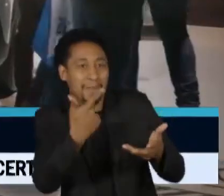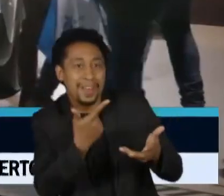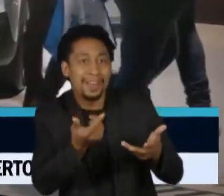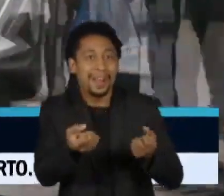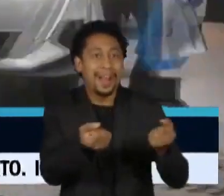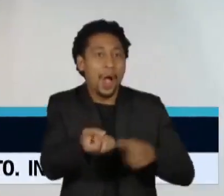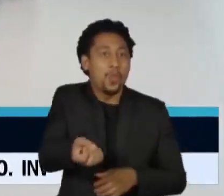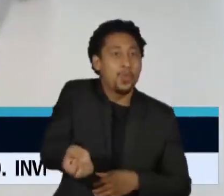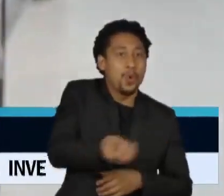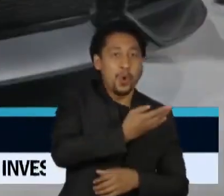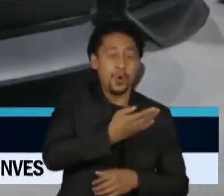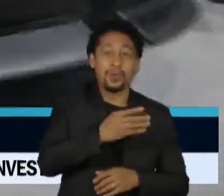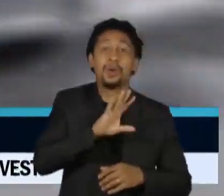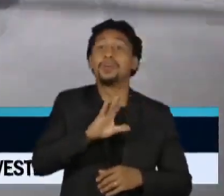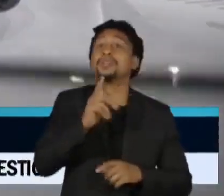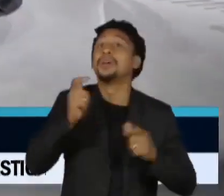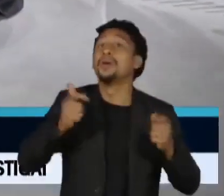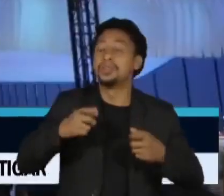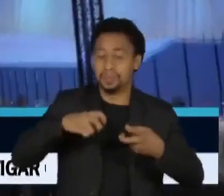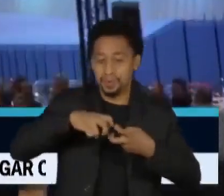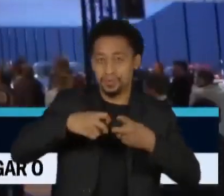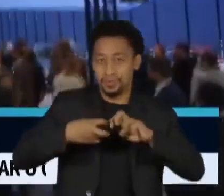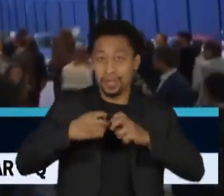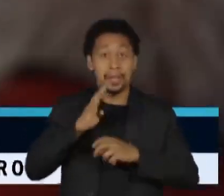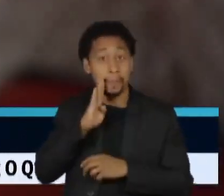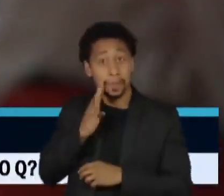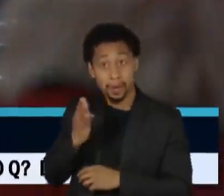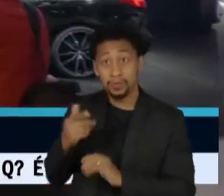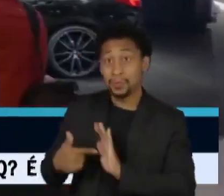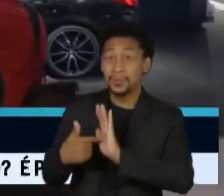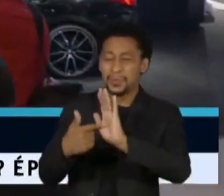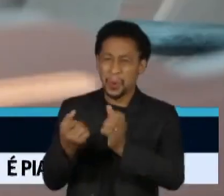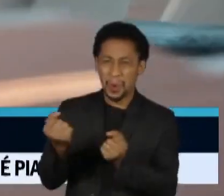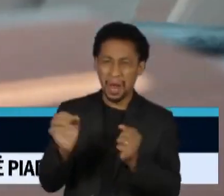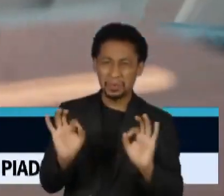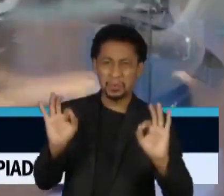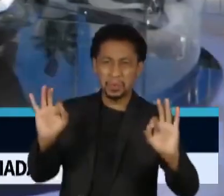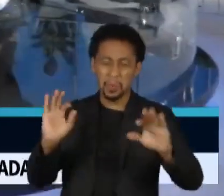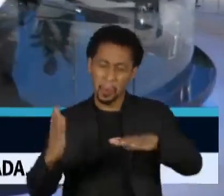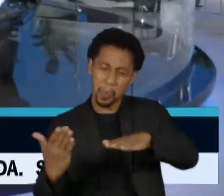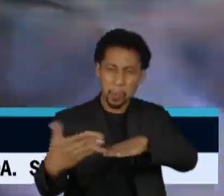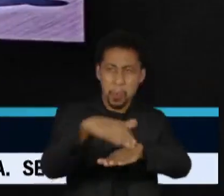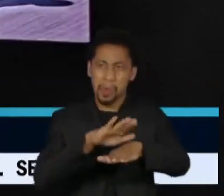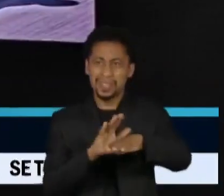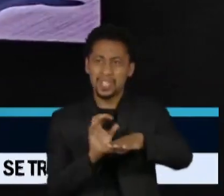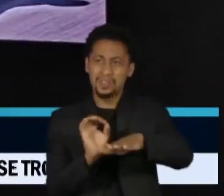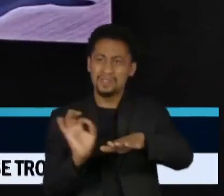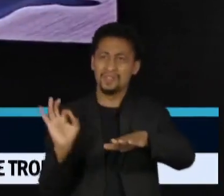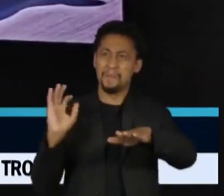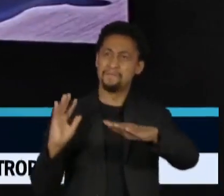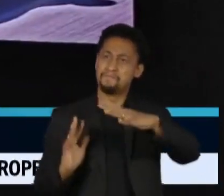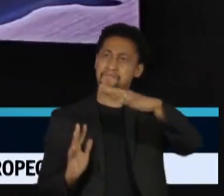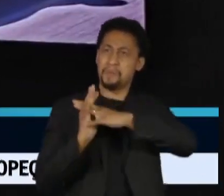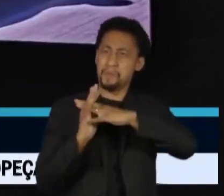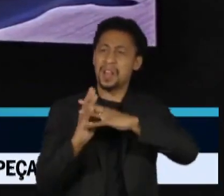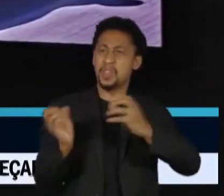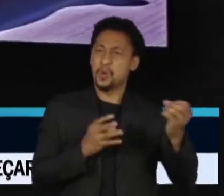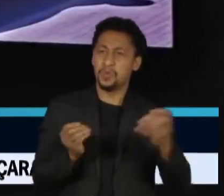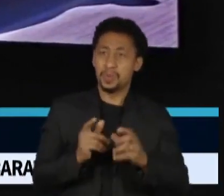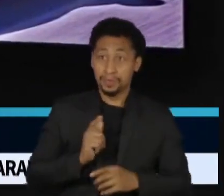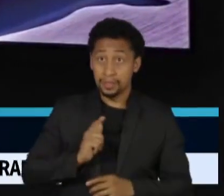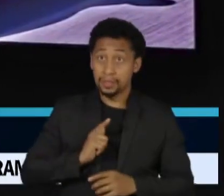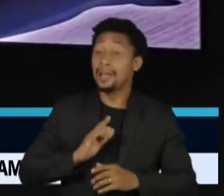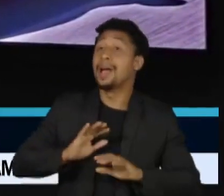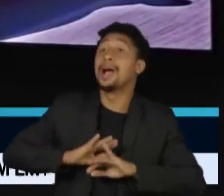feira em Bruxelas, na Bélgica, tinha tudo o os visitantes mais queriam. Muitas novidades e lançamentos. E é claro que anúncios foram